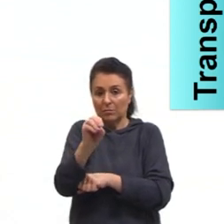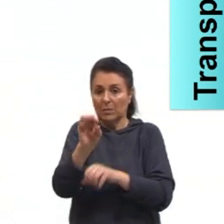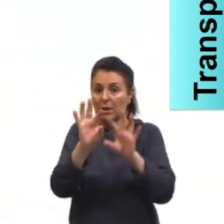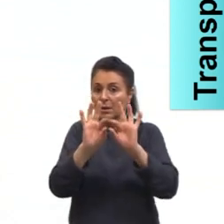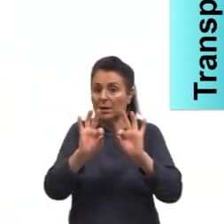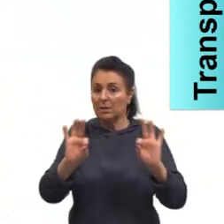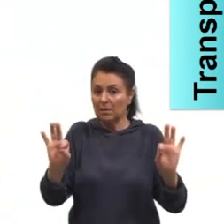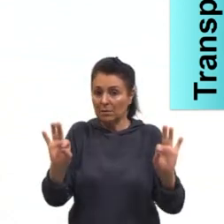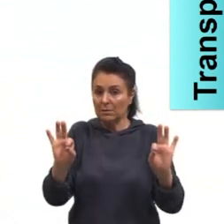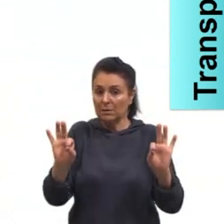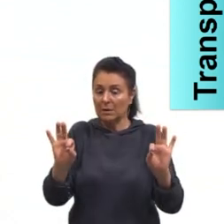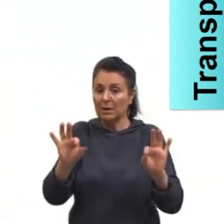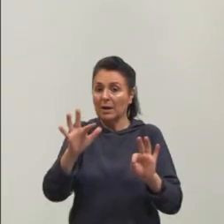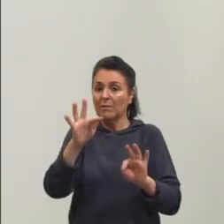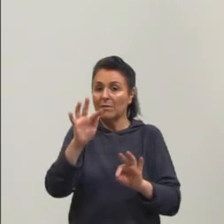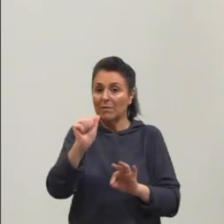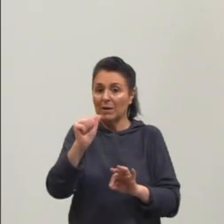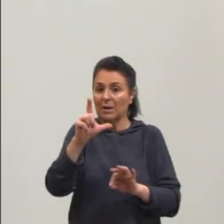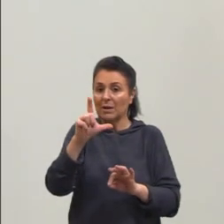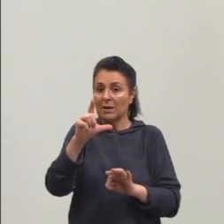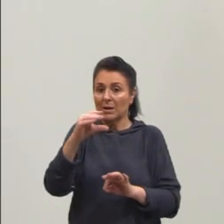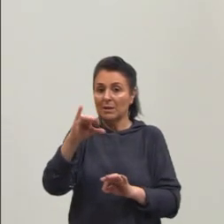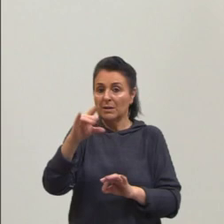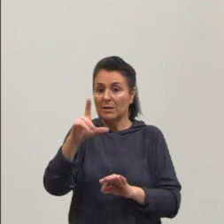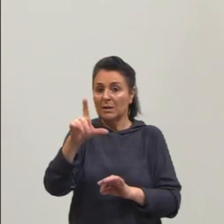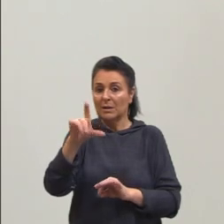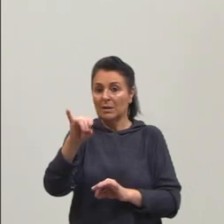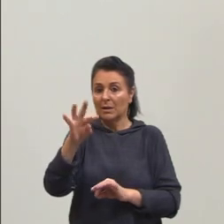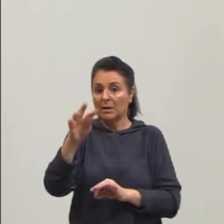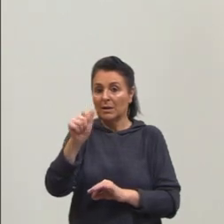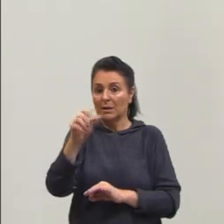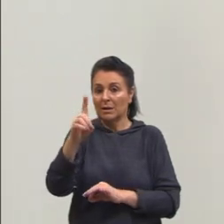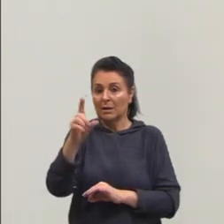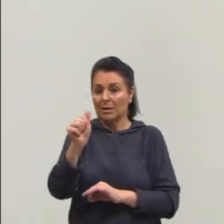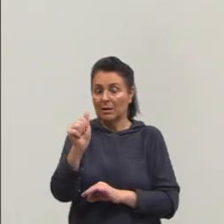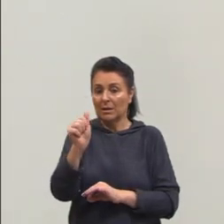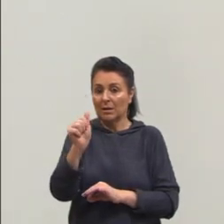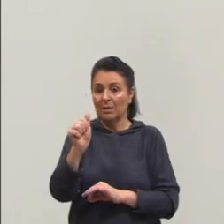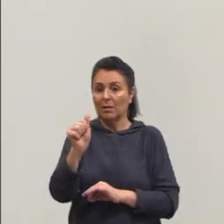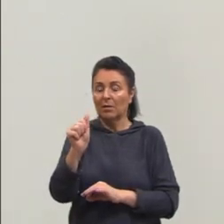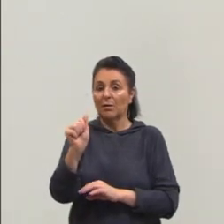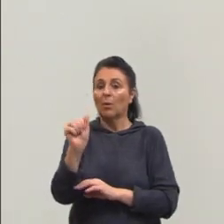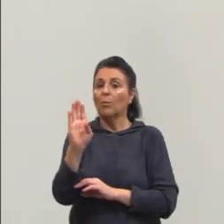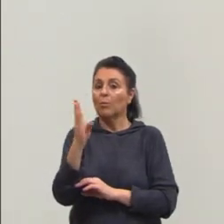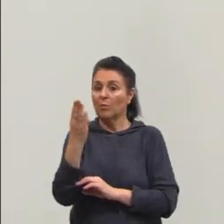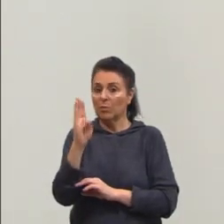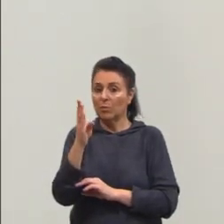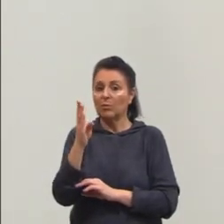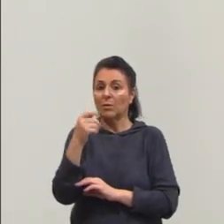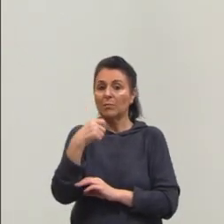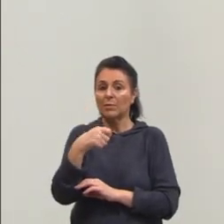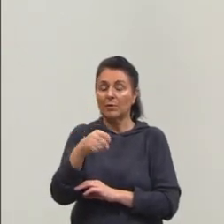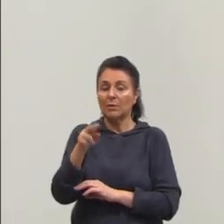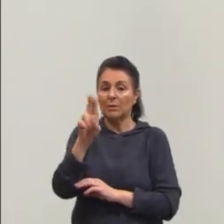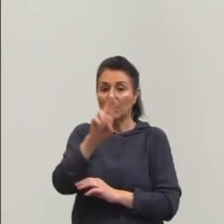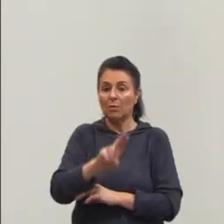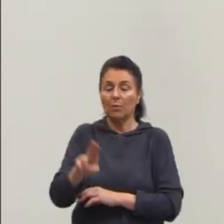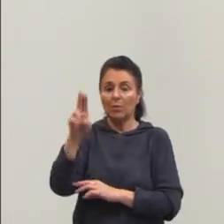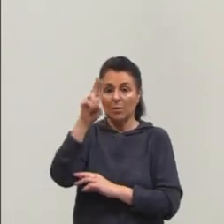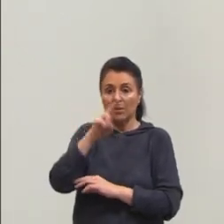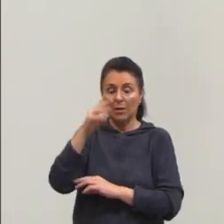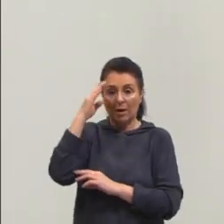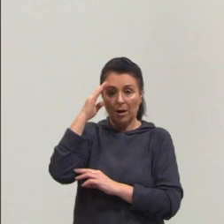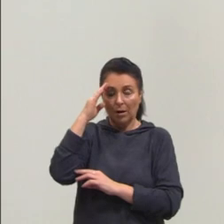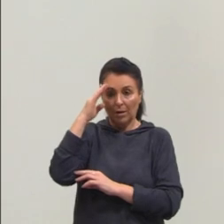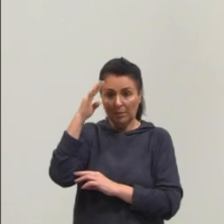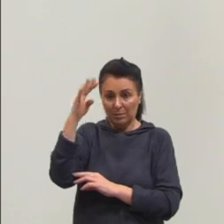Vamos ver a simples. Gente, para a biologia a gente tem que usar a imaginação também. Imagina que isso daqui